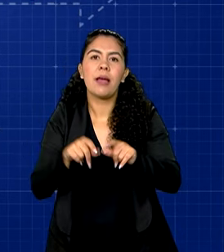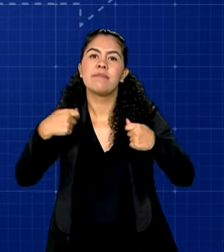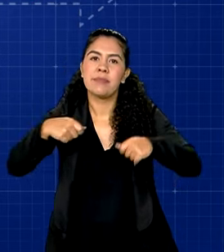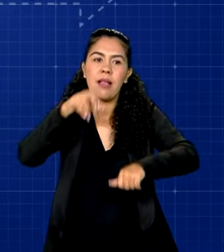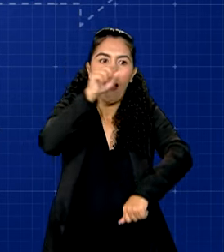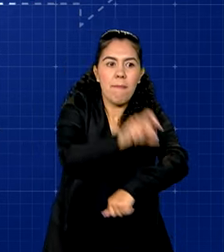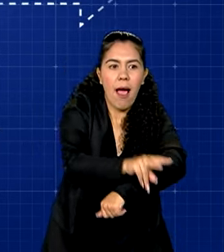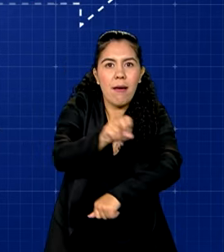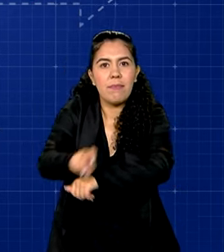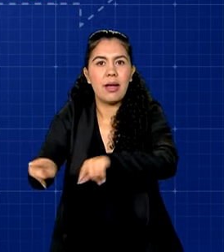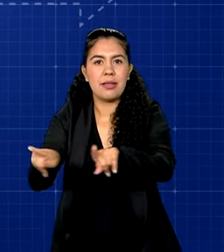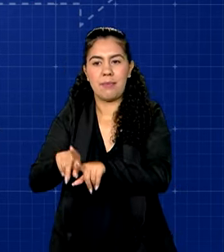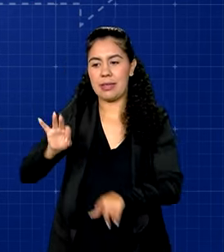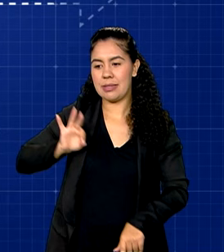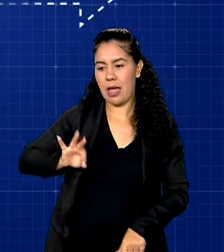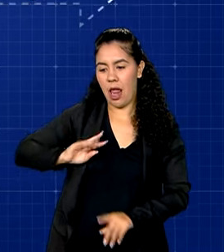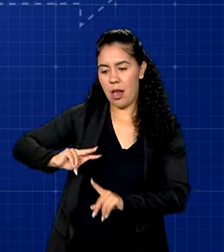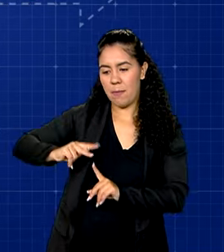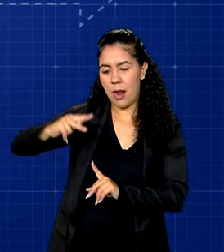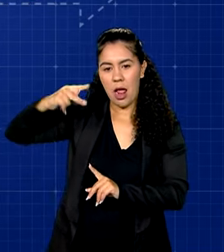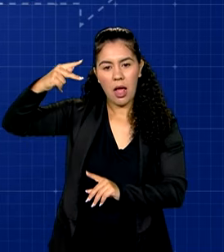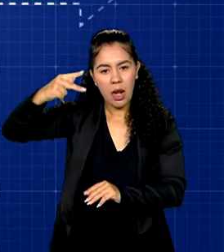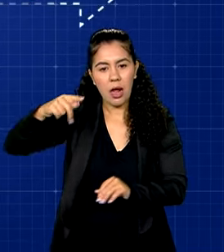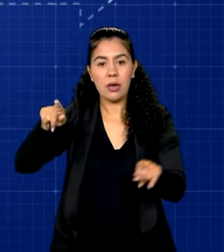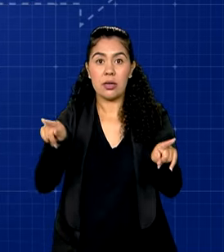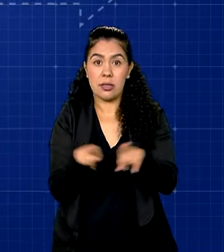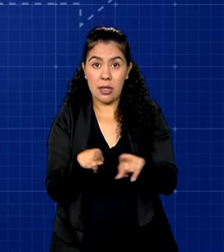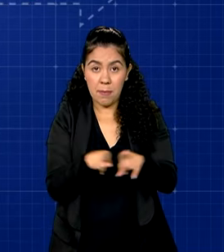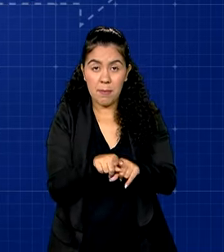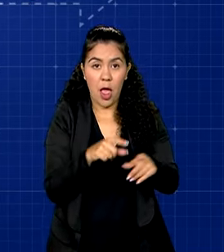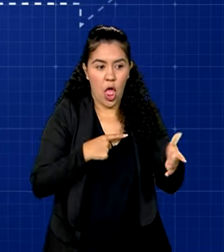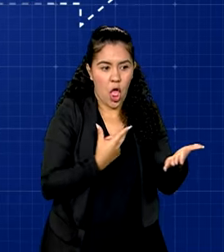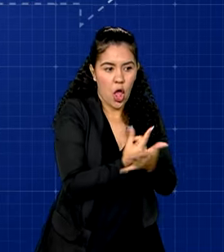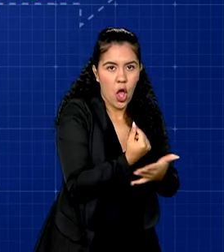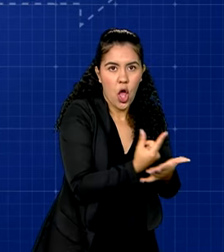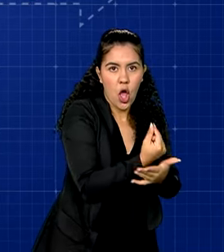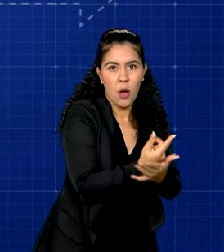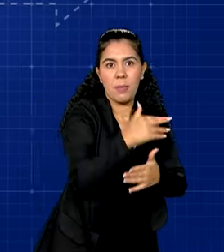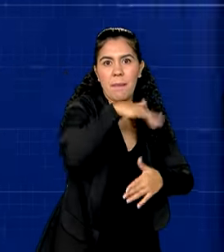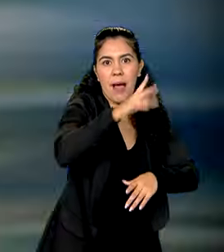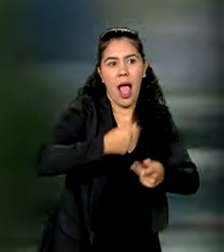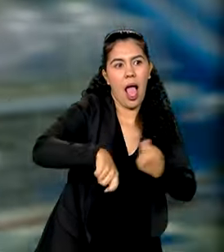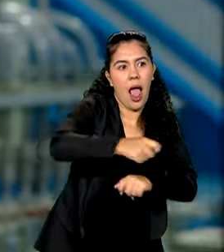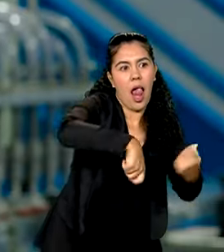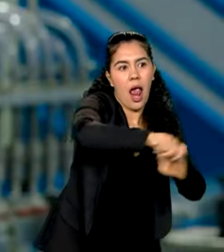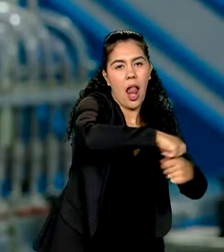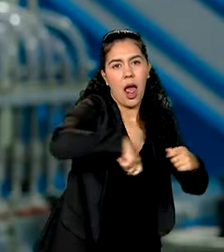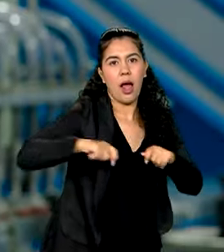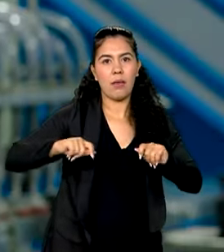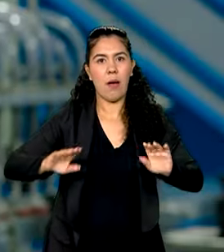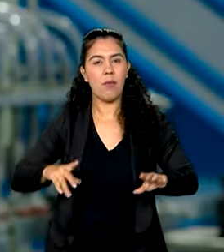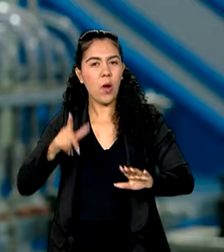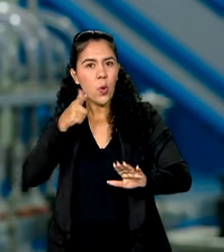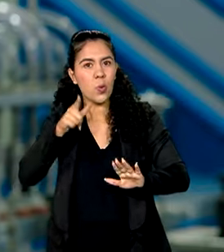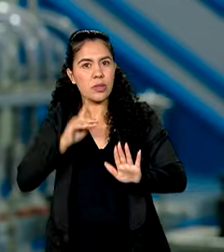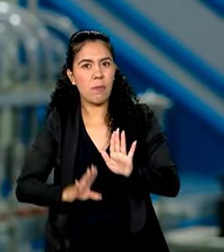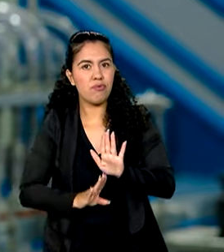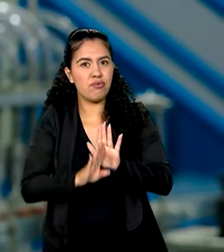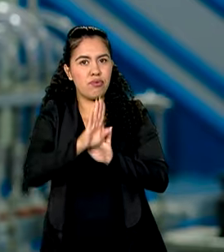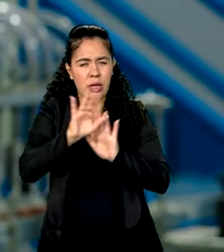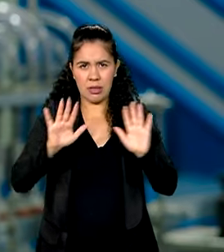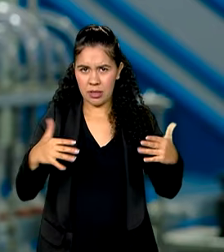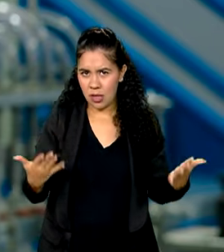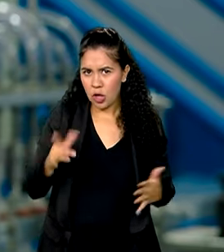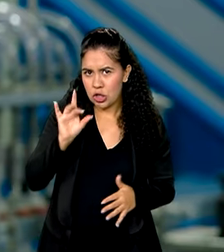melhores salários. Logo, o poder de compra do trabalhador também cresce junto com o PIB. Mas então, só as grandes